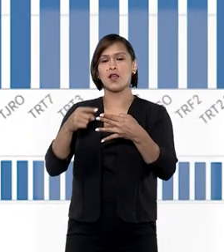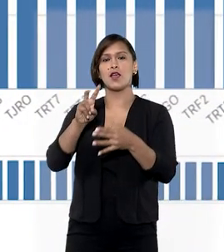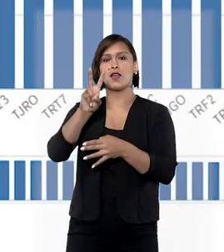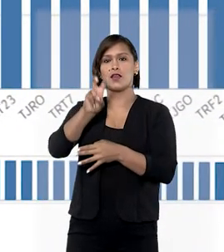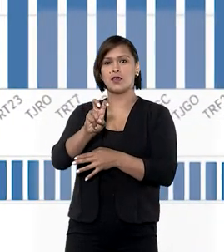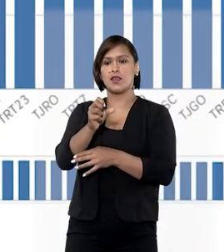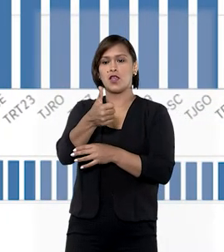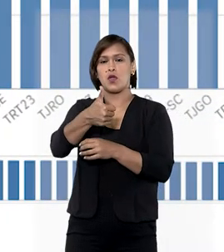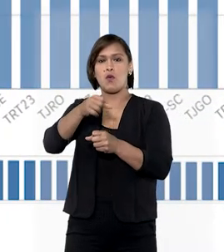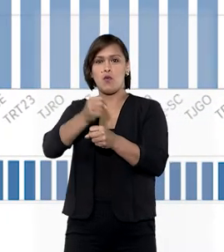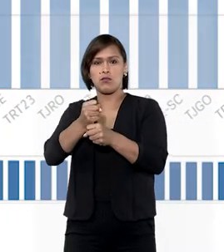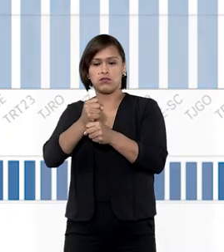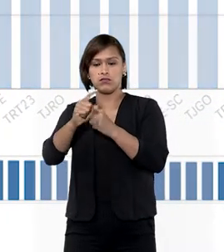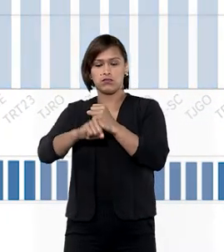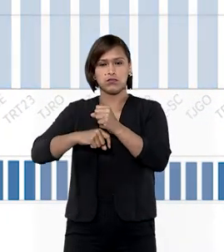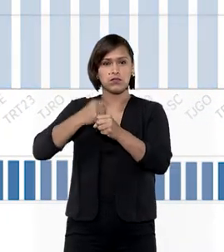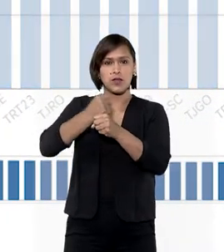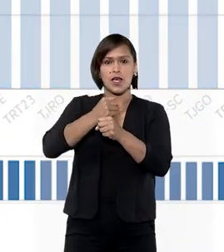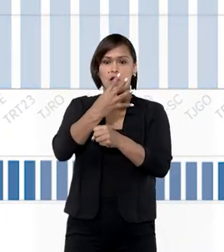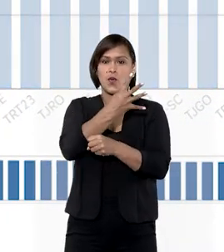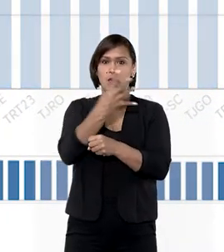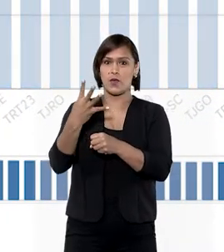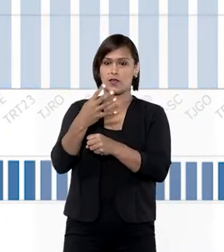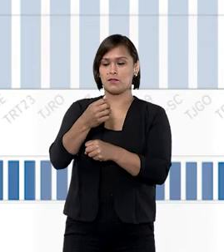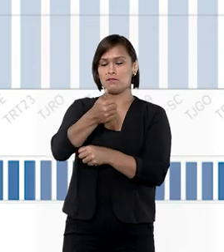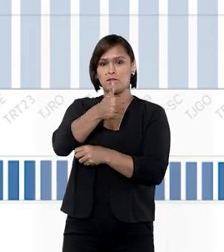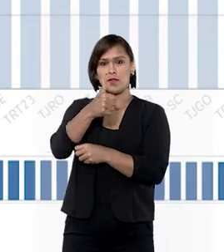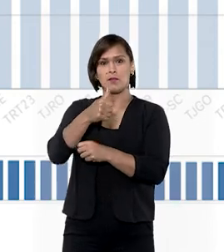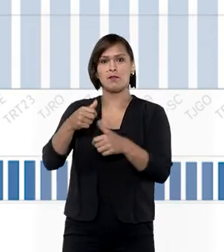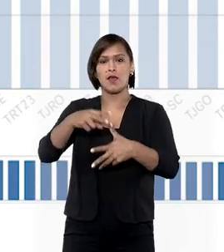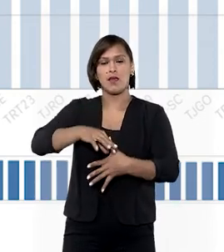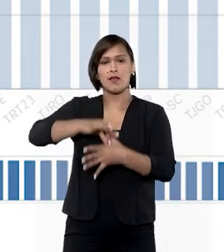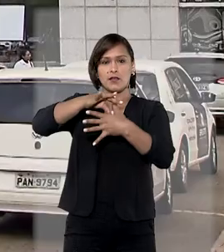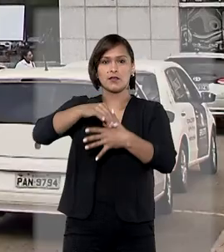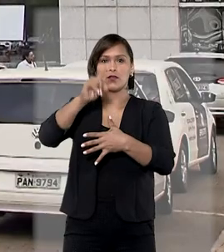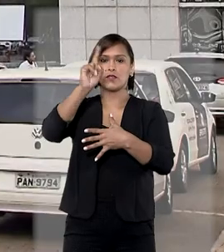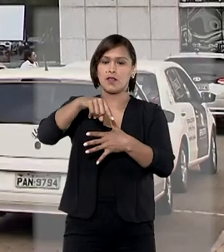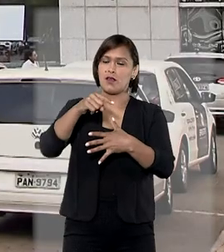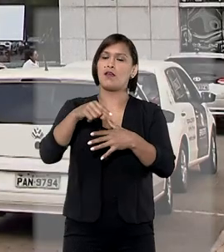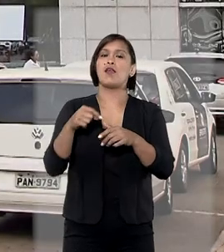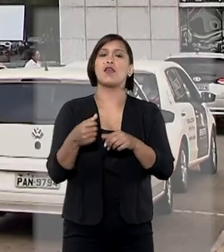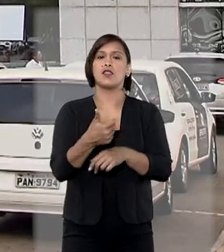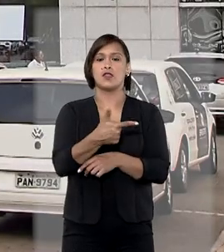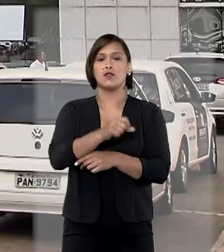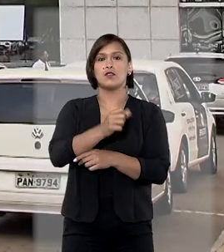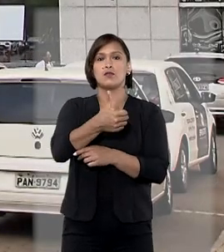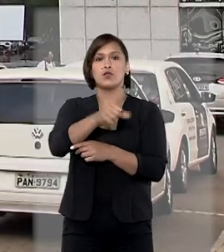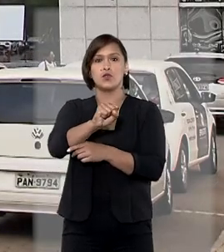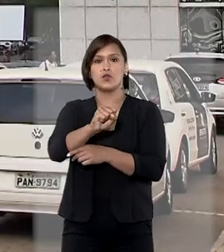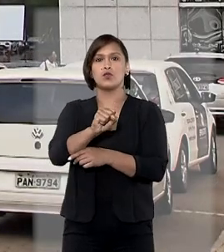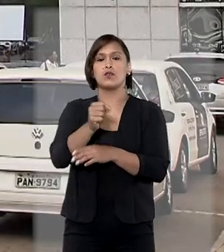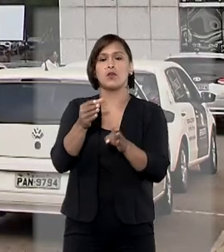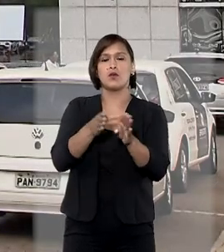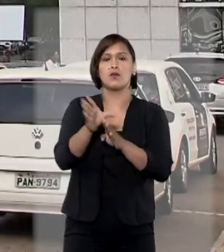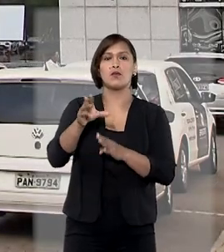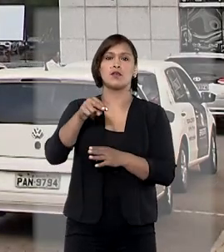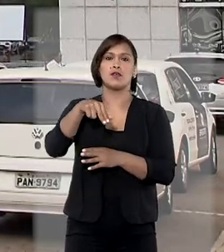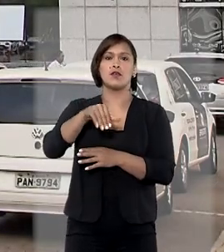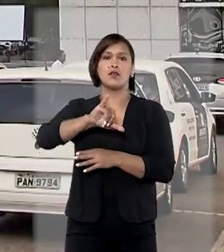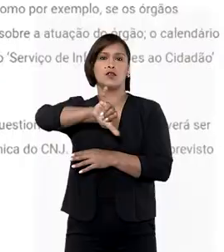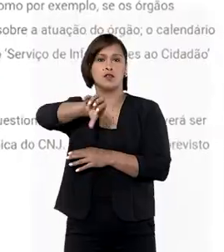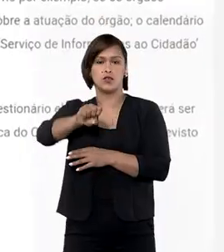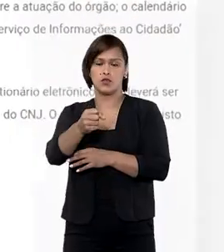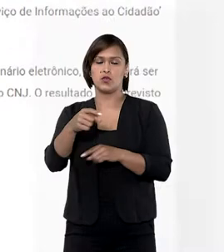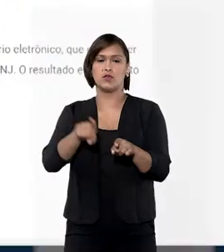50ª colocação geral para o 41º lugar. E instituído em 2018 pelo Conselho Nacional de